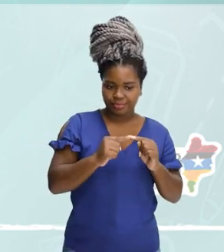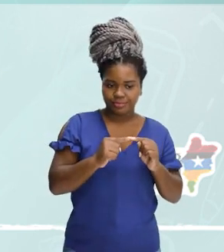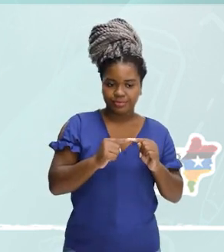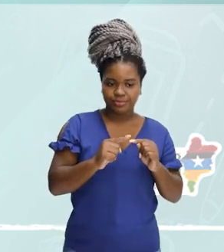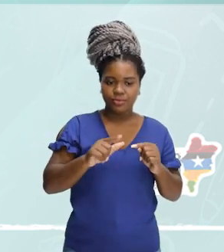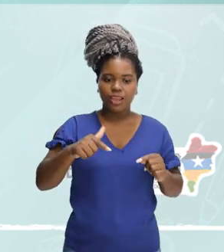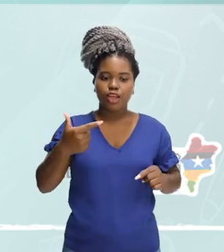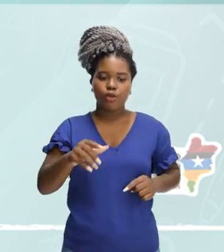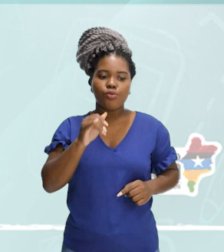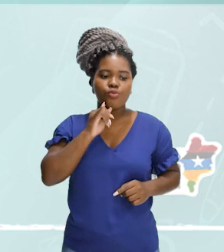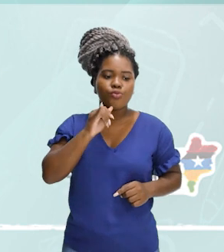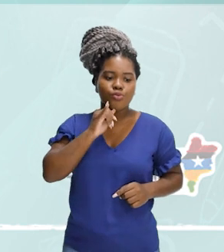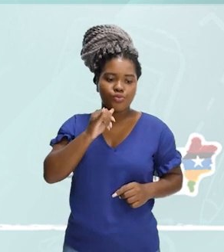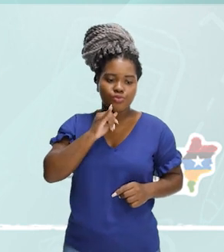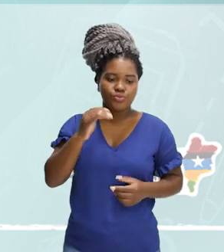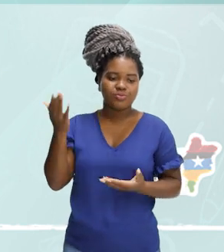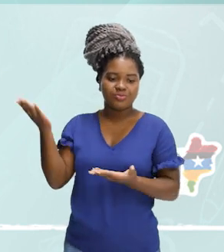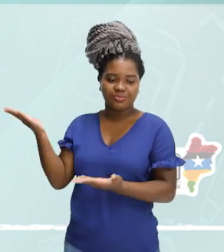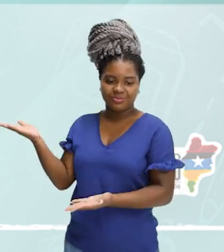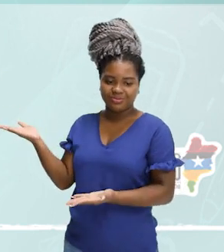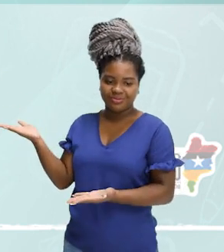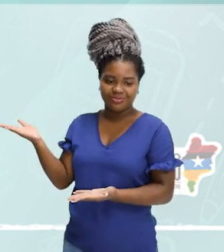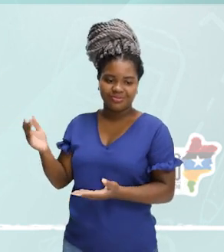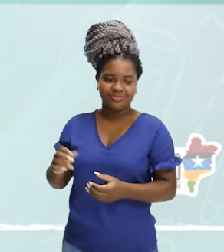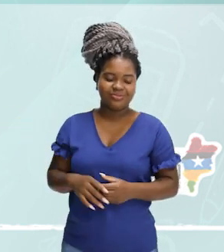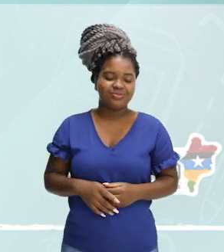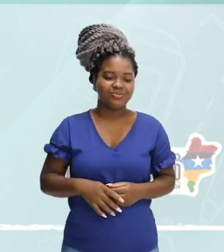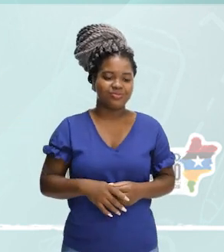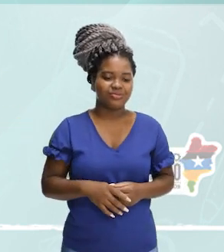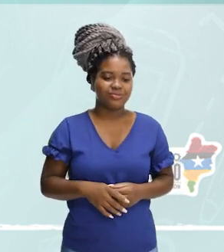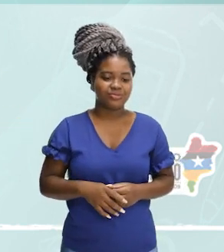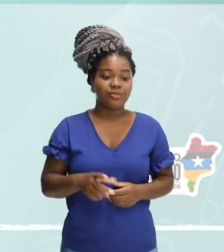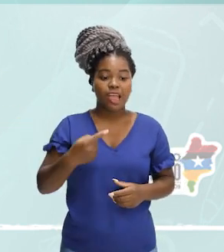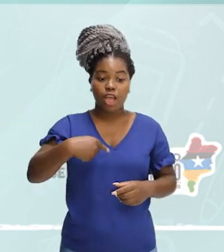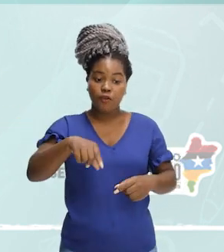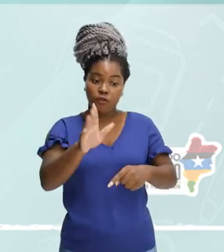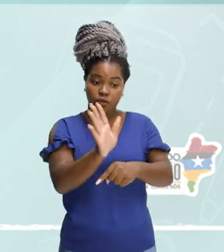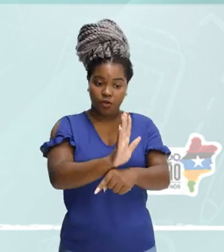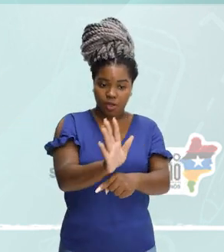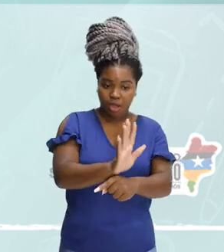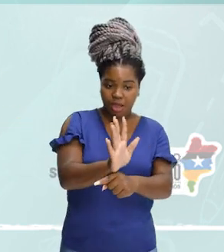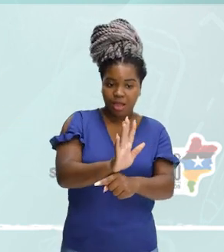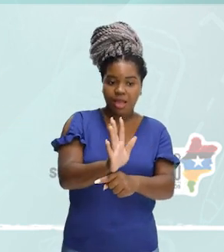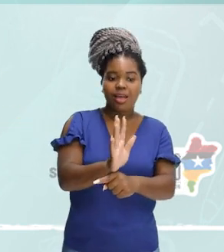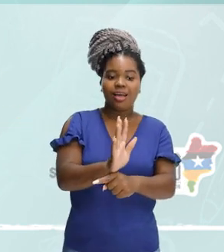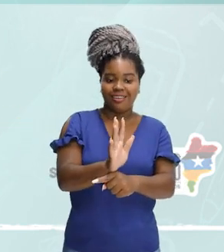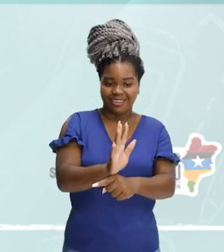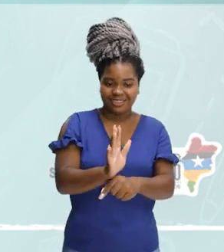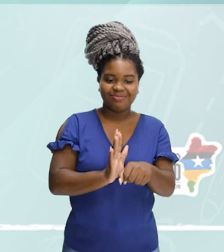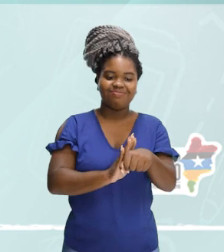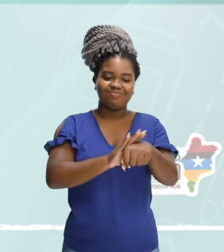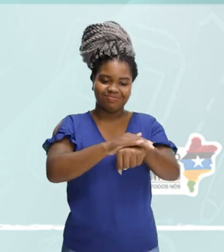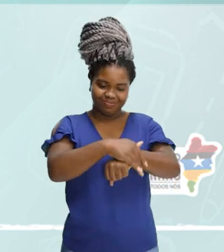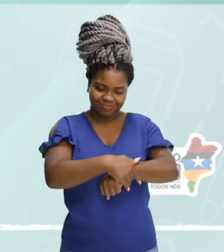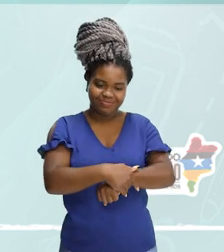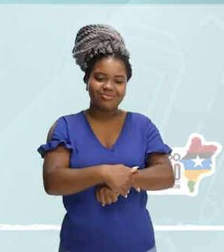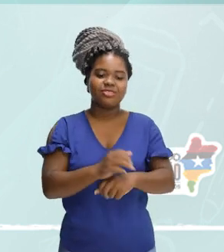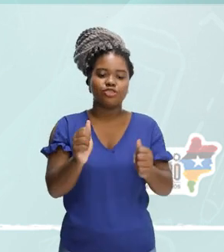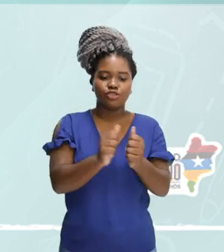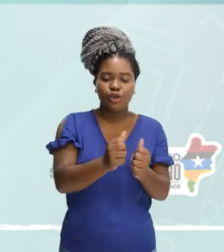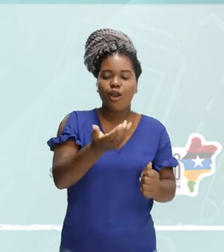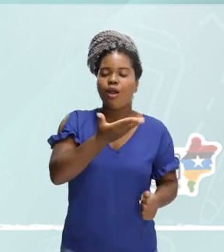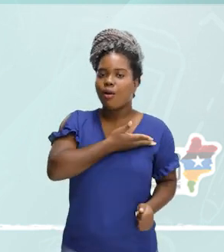ao cine esta noite com meus amigos. Vou ao cinema esta noite com meus